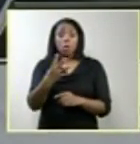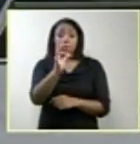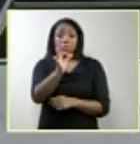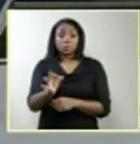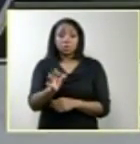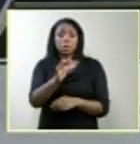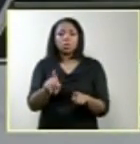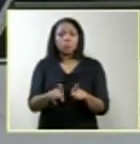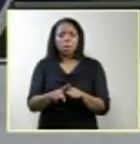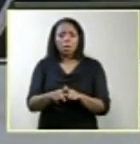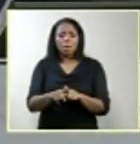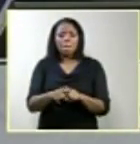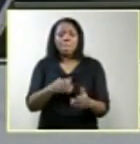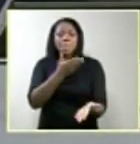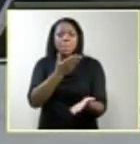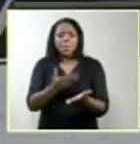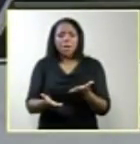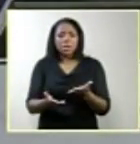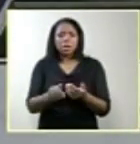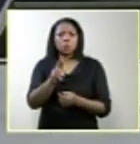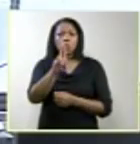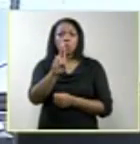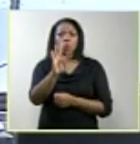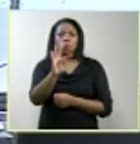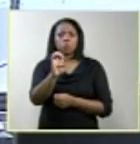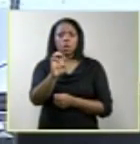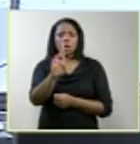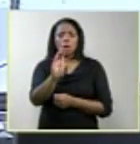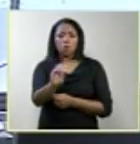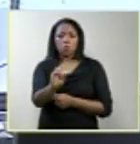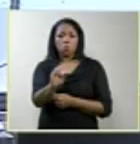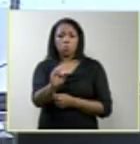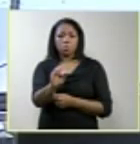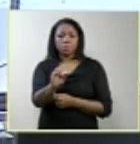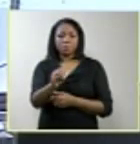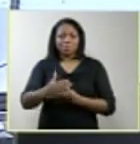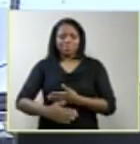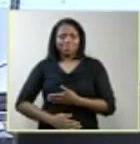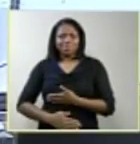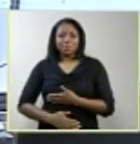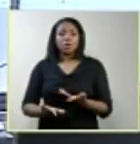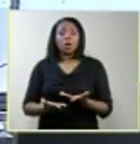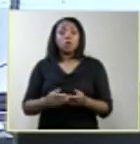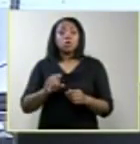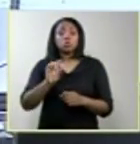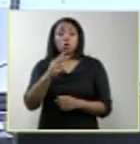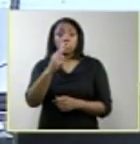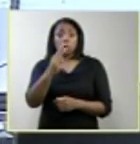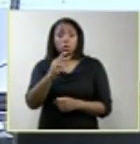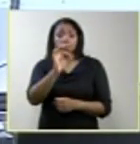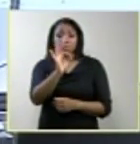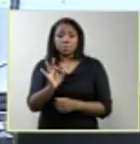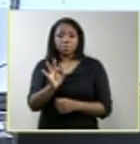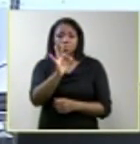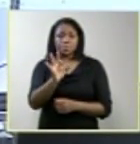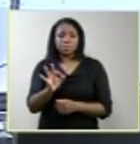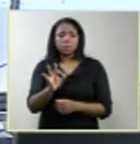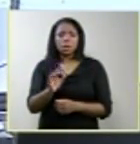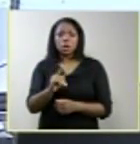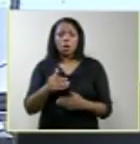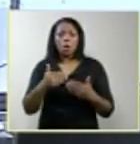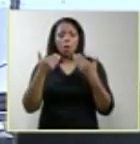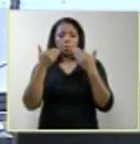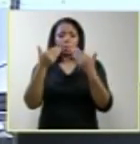esterectomia, perderam o útero. Tiveram que realizar a esterectomia. Só 2,8% dessas mulheres não